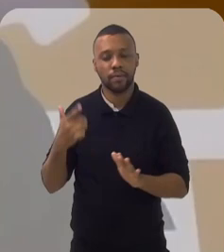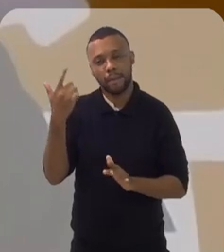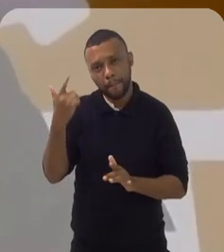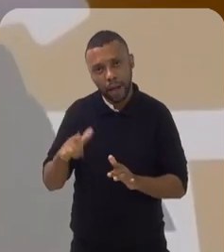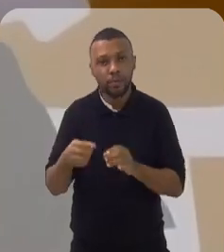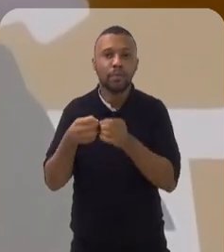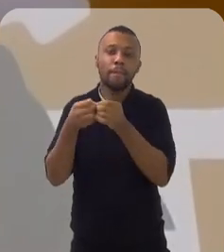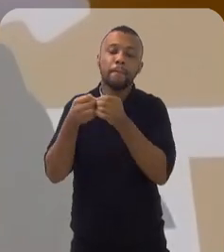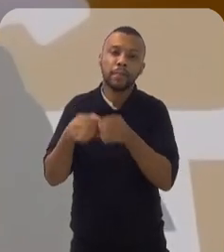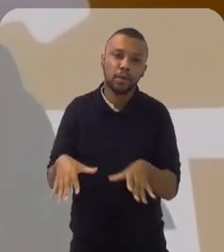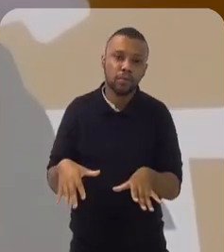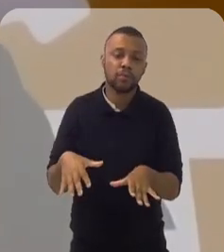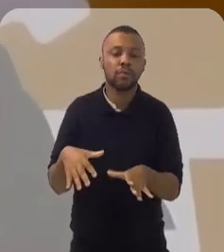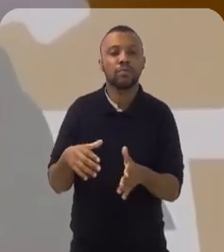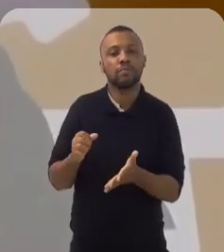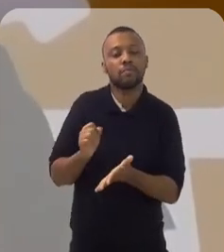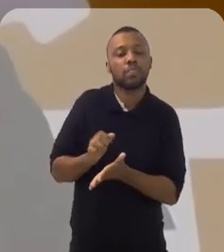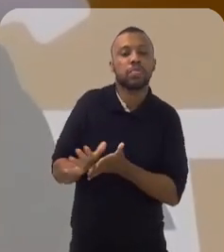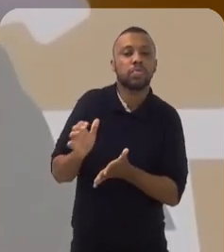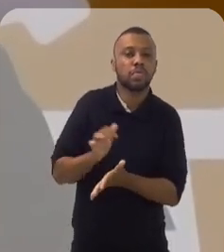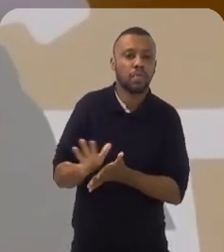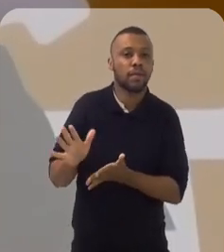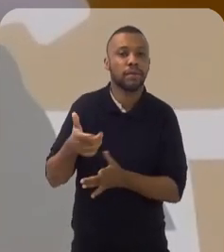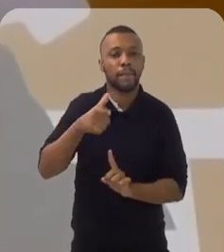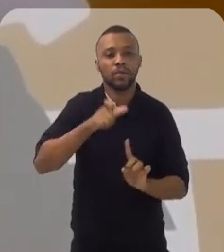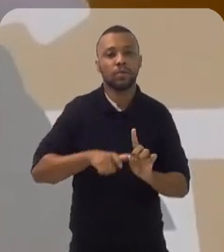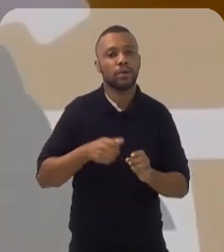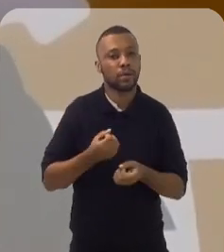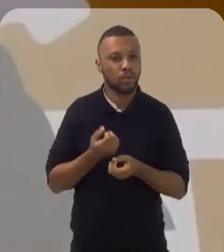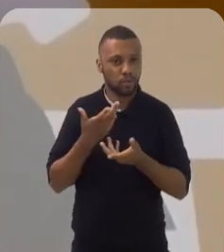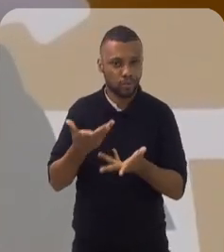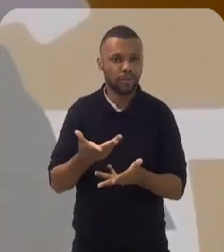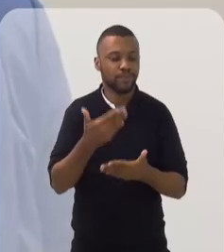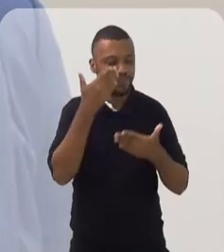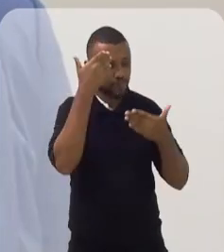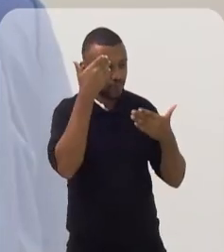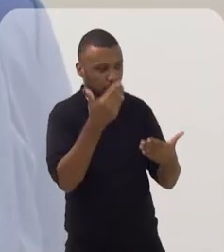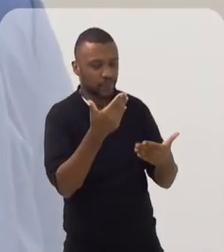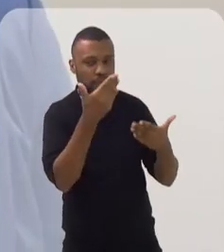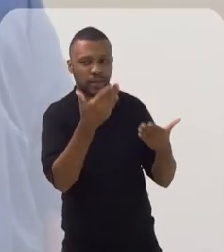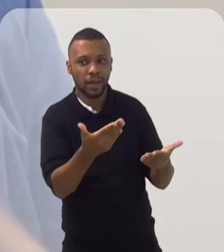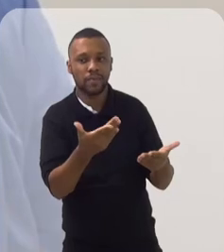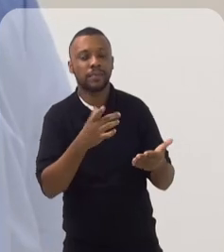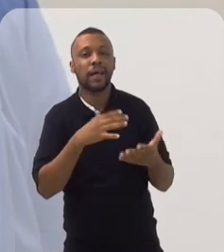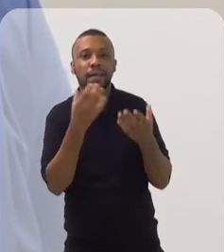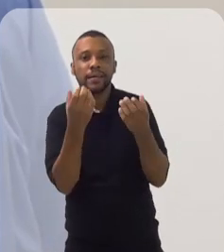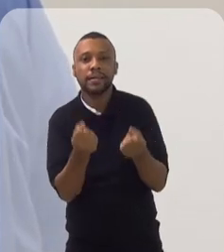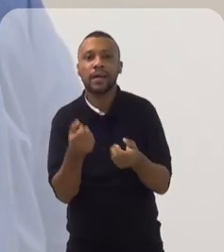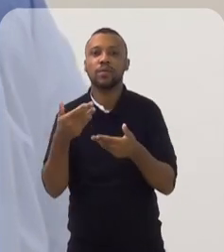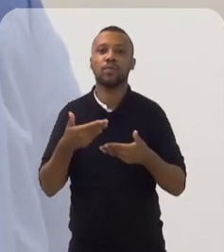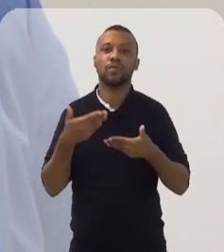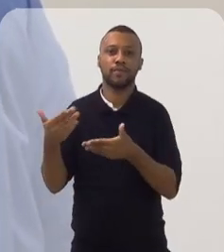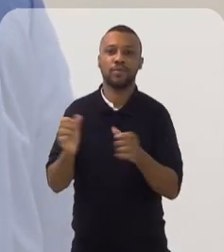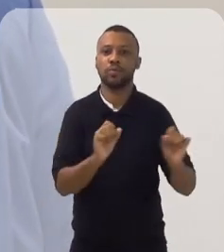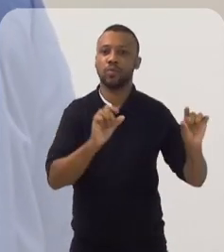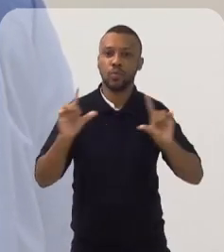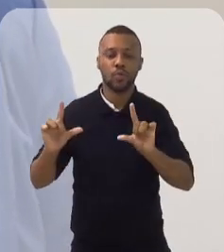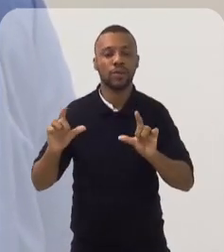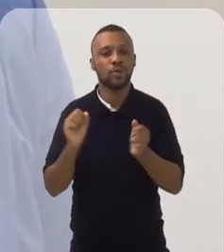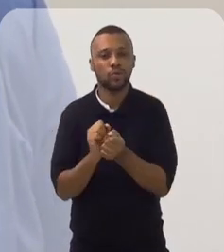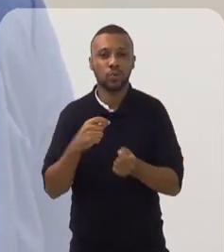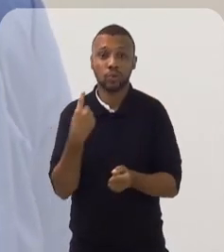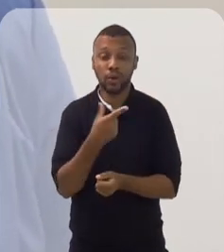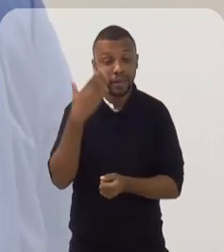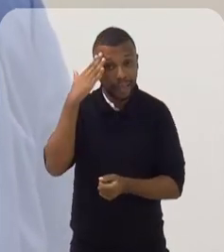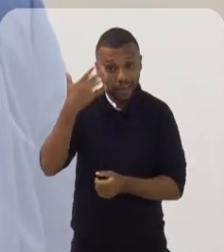seja mais um prejuízo no bolso do contribuinte. Samir, muito obrigada por você ter aceitado o convite de estar aqui